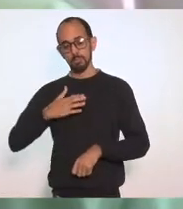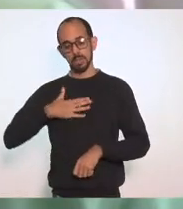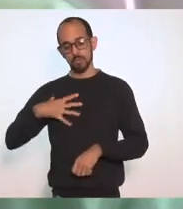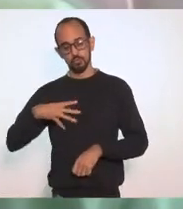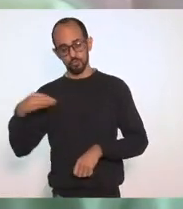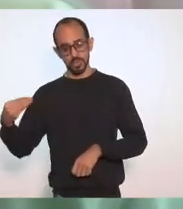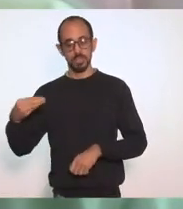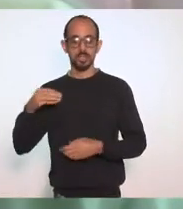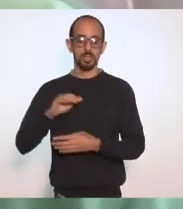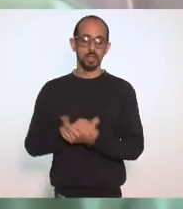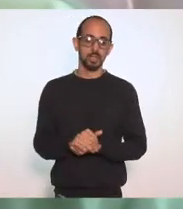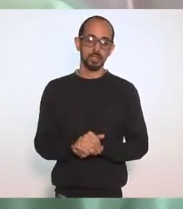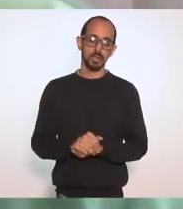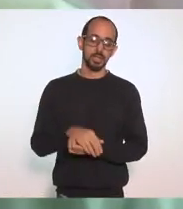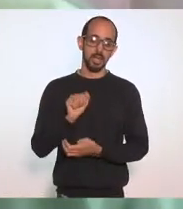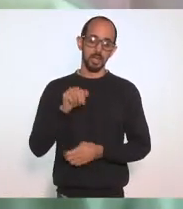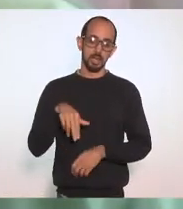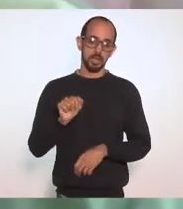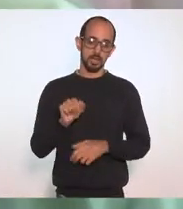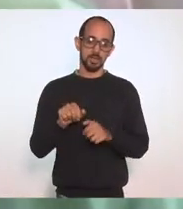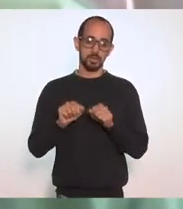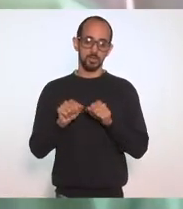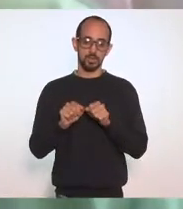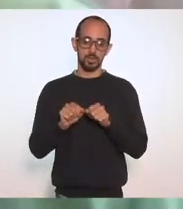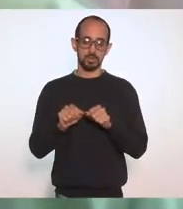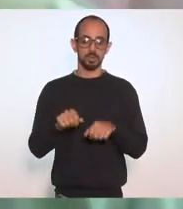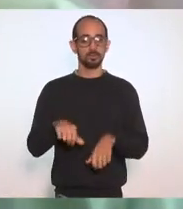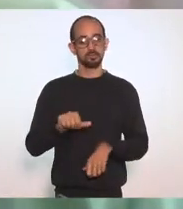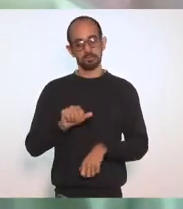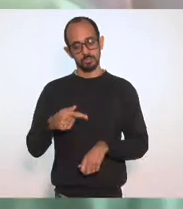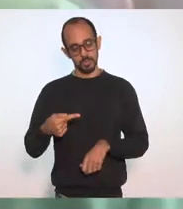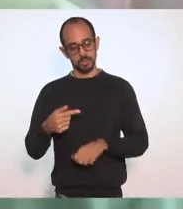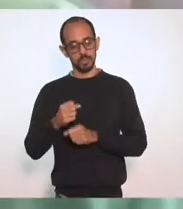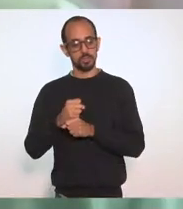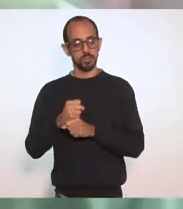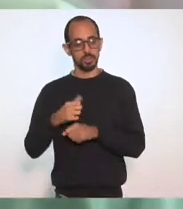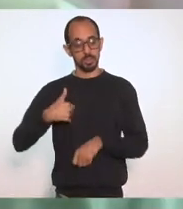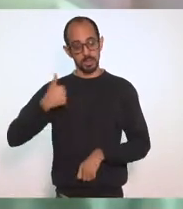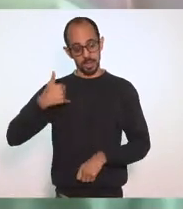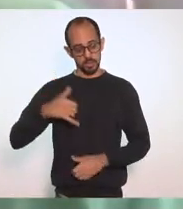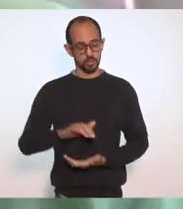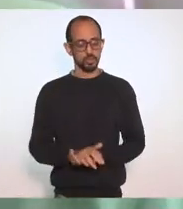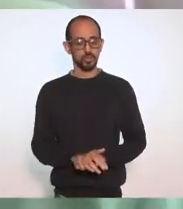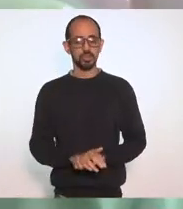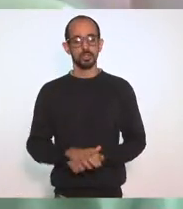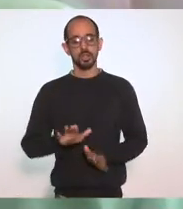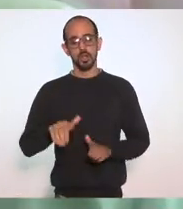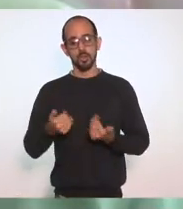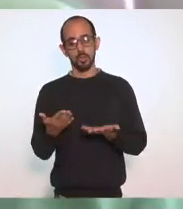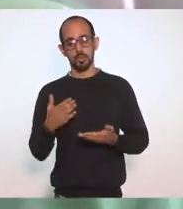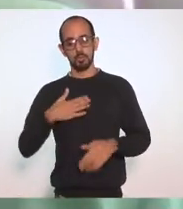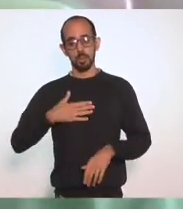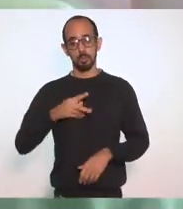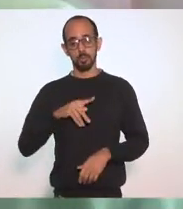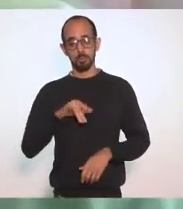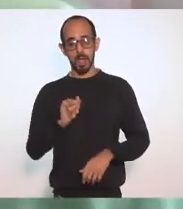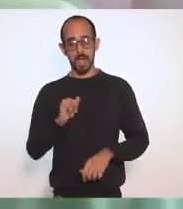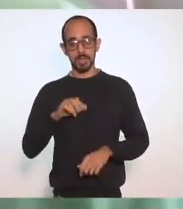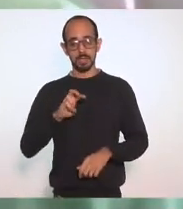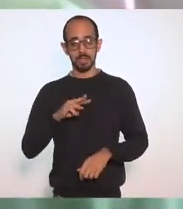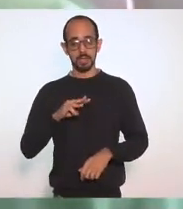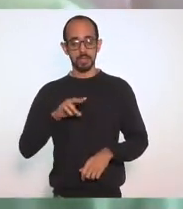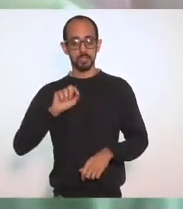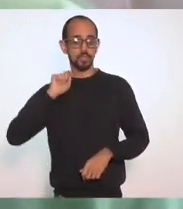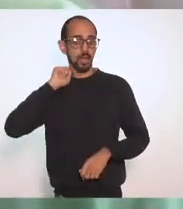Eu tenho a Ana Francisca De 5 anos Então isso na minha família Minha esposa Linanda Meus pais Meu pai agora Dia 3 de abril Que